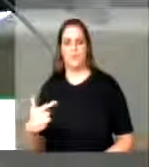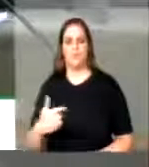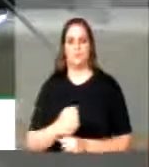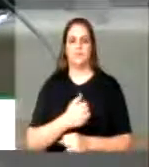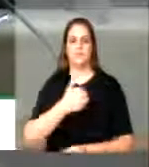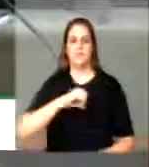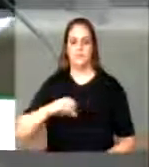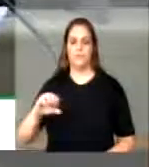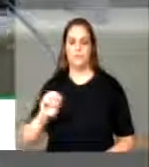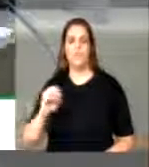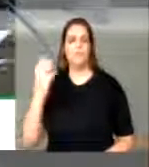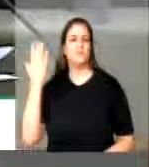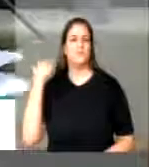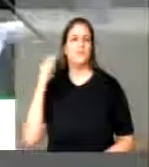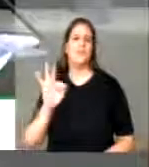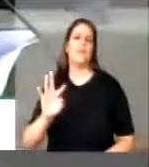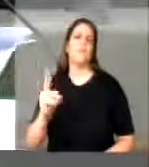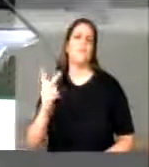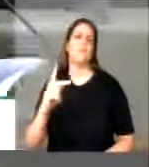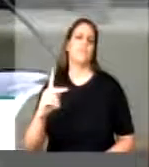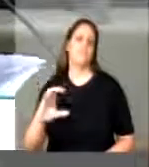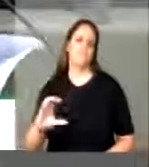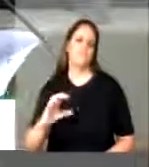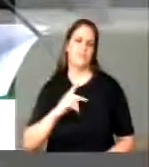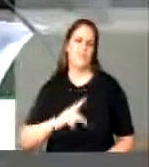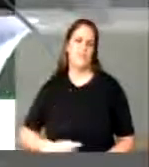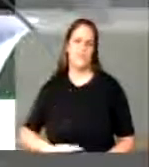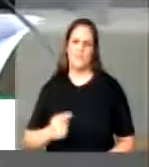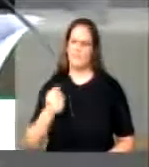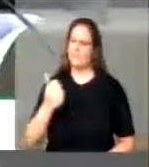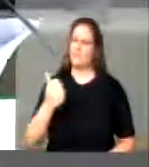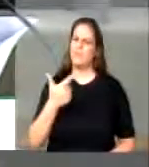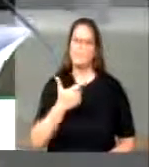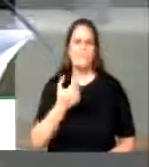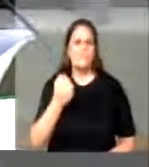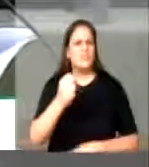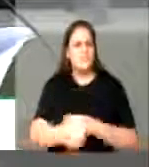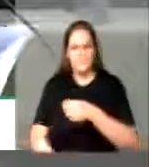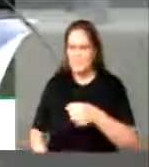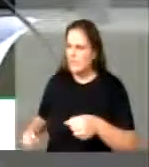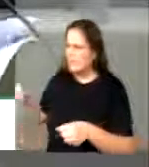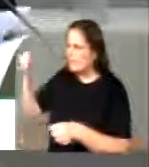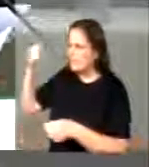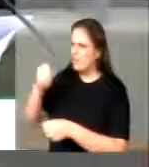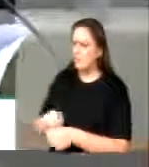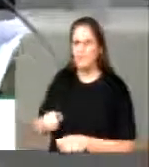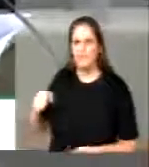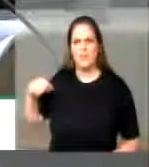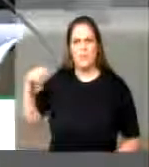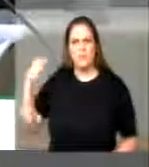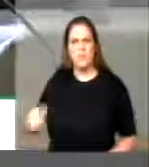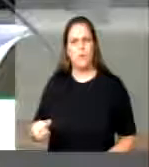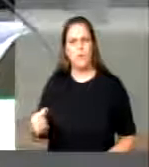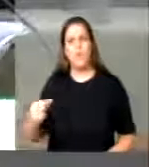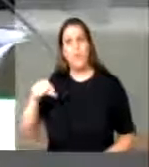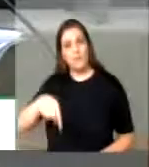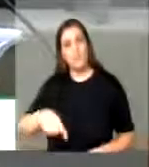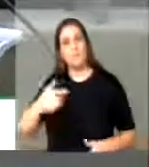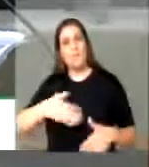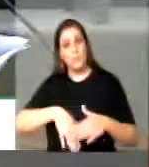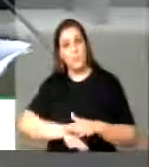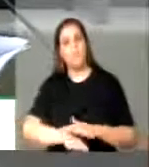do governo FHC. quase 20 anos depois de arquivada na Câmara dos